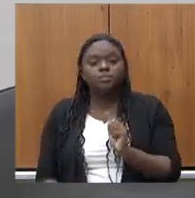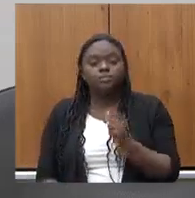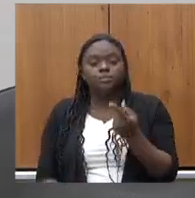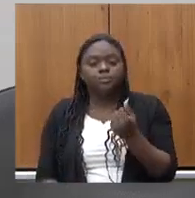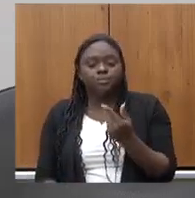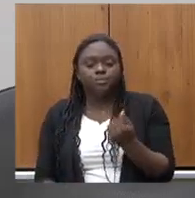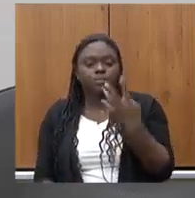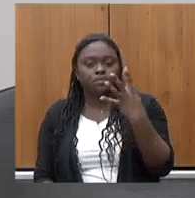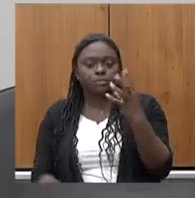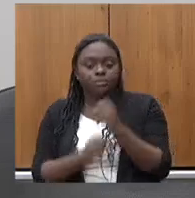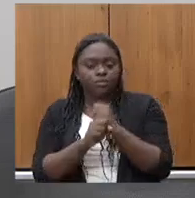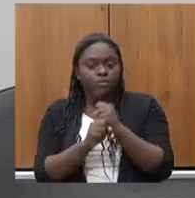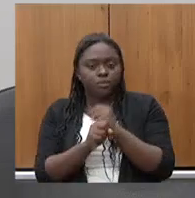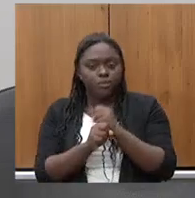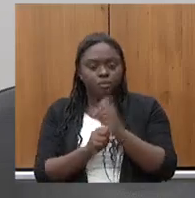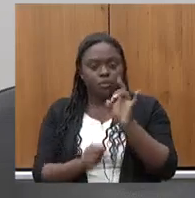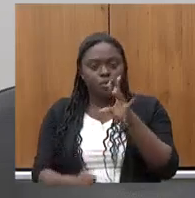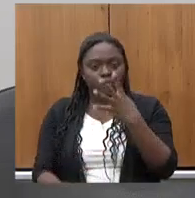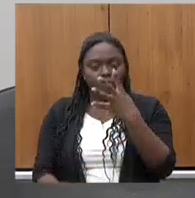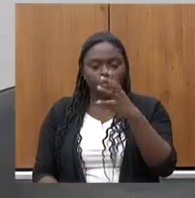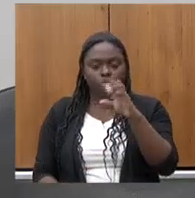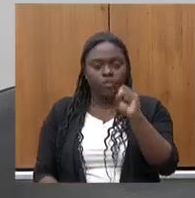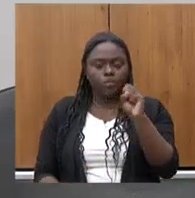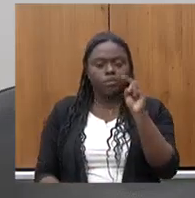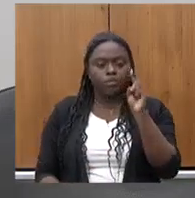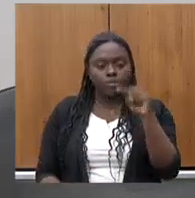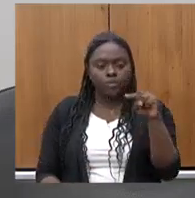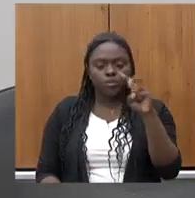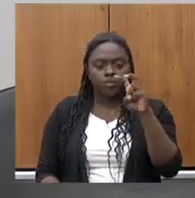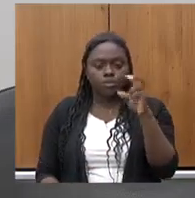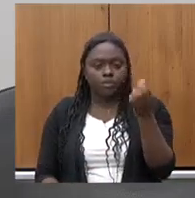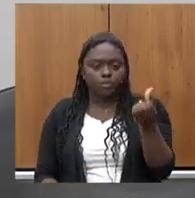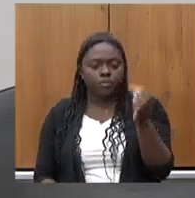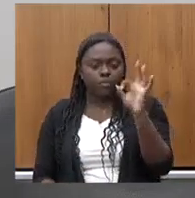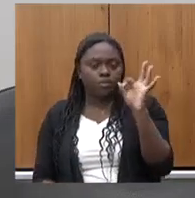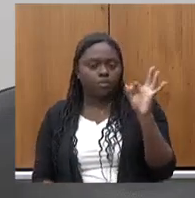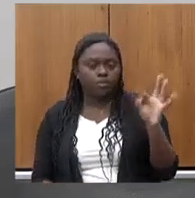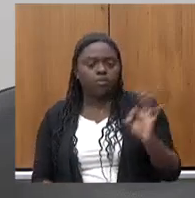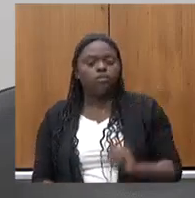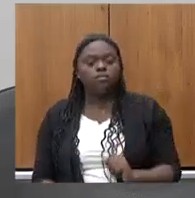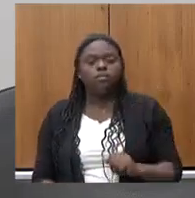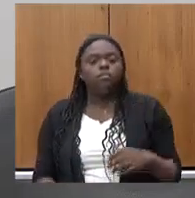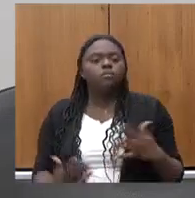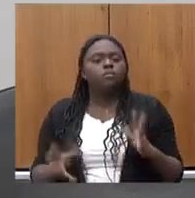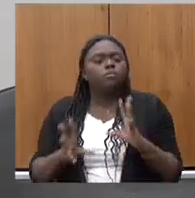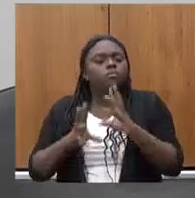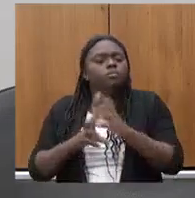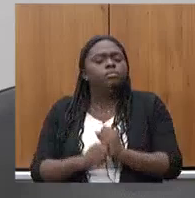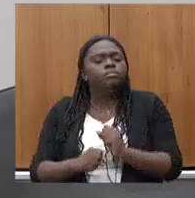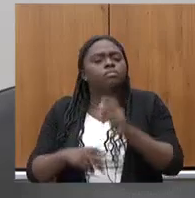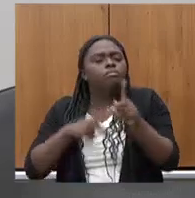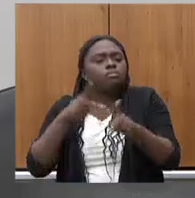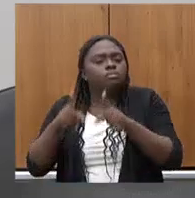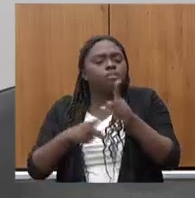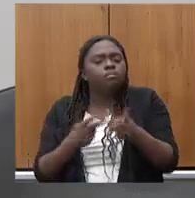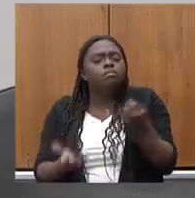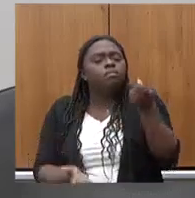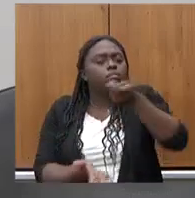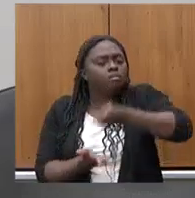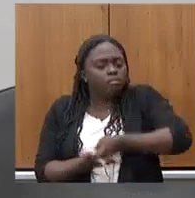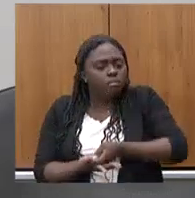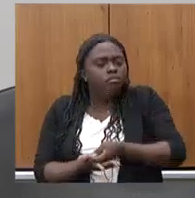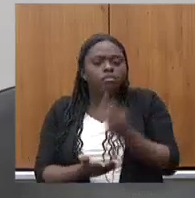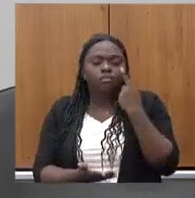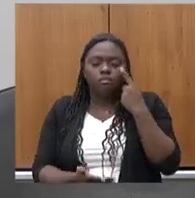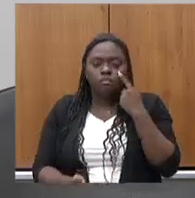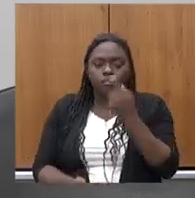dos seus 4 anos apenas 48,56% essa é uma conta que a população paga eu vi